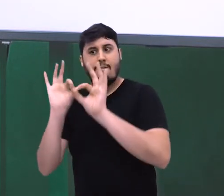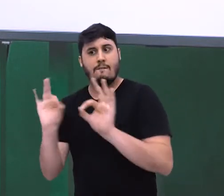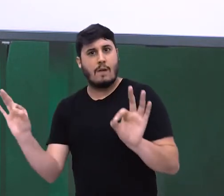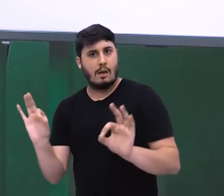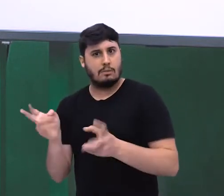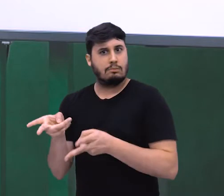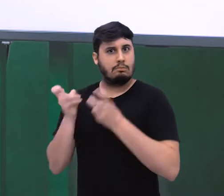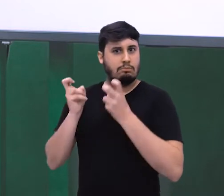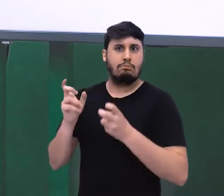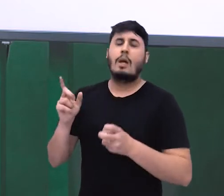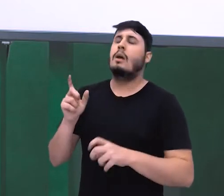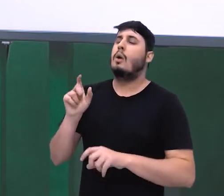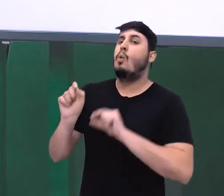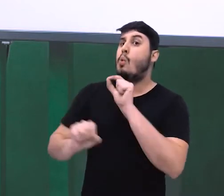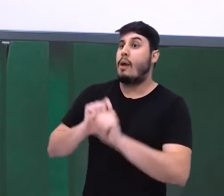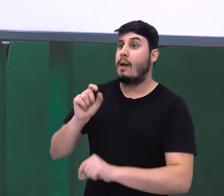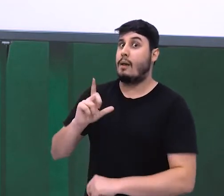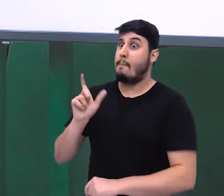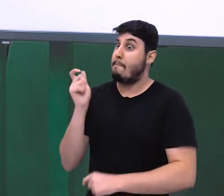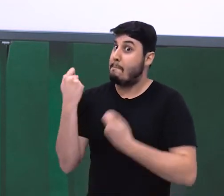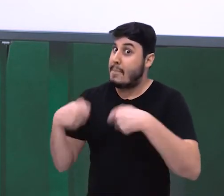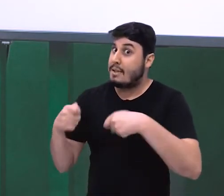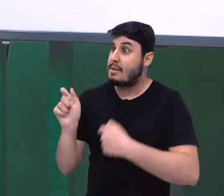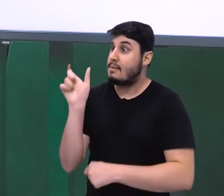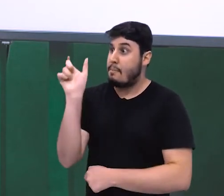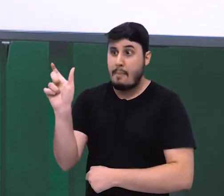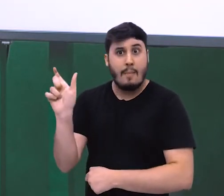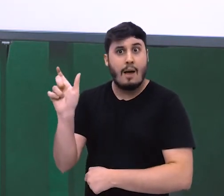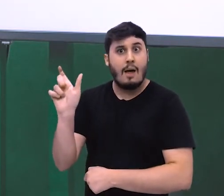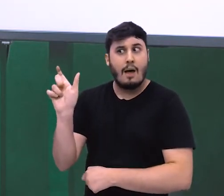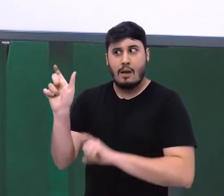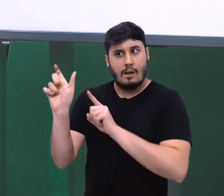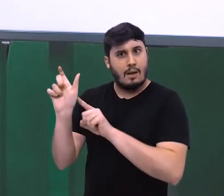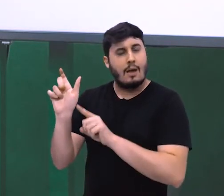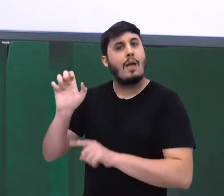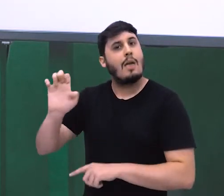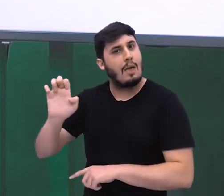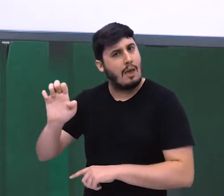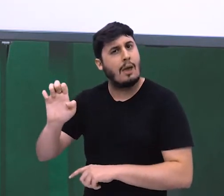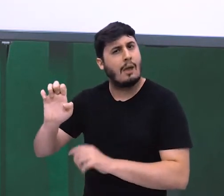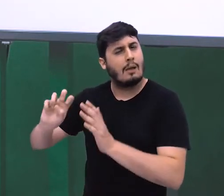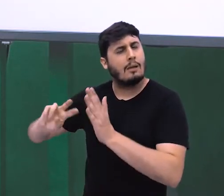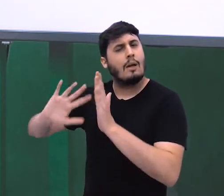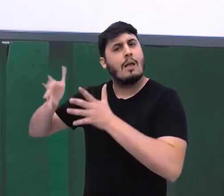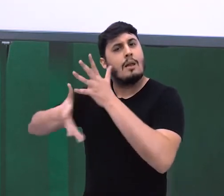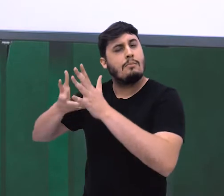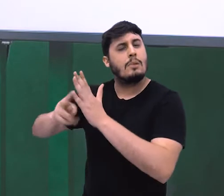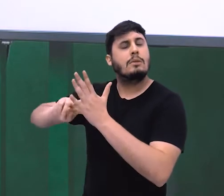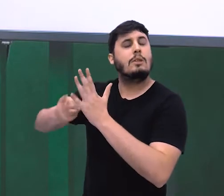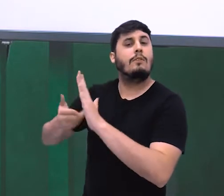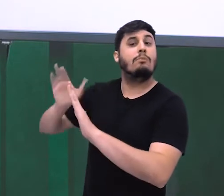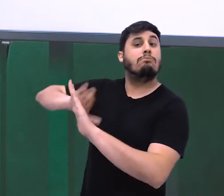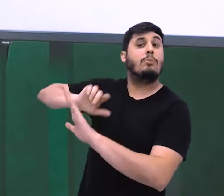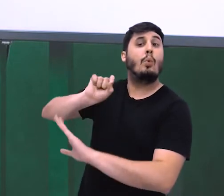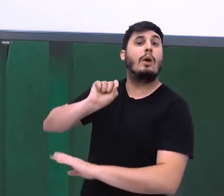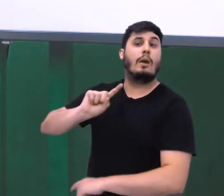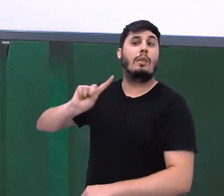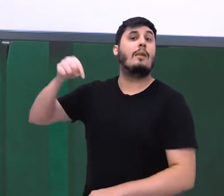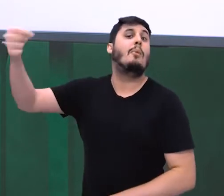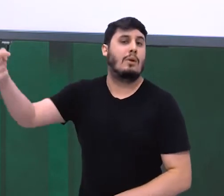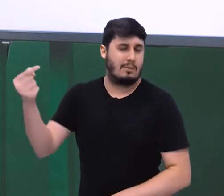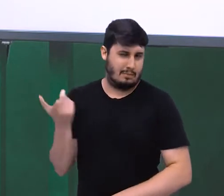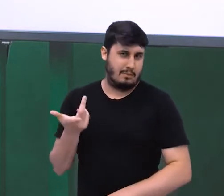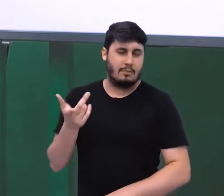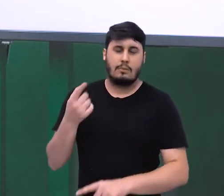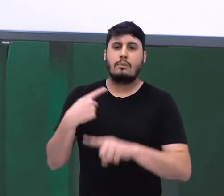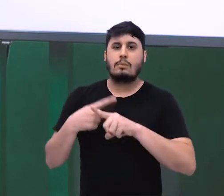conectar as duas orações. Então, como o E é a palavra que liga orações,